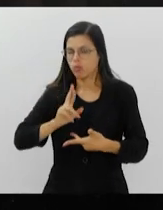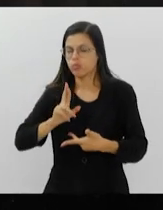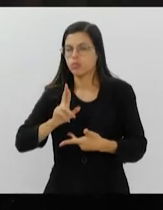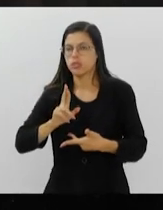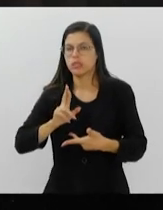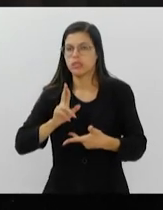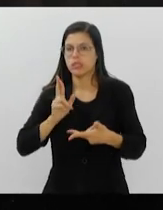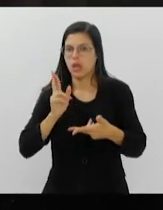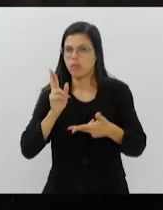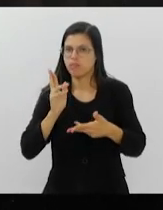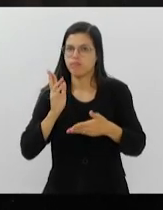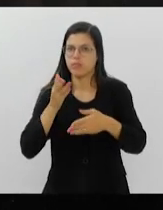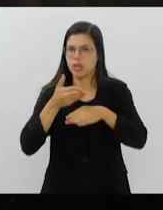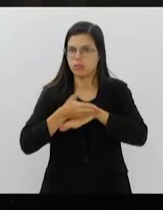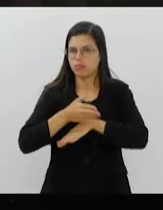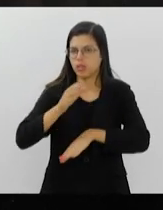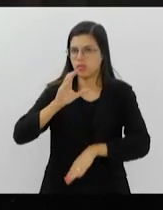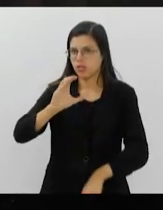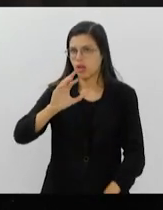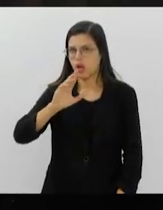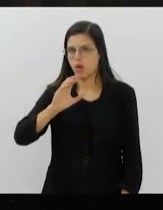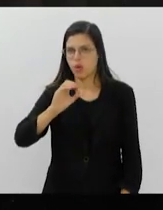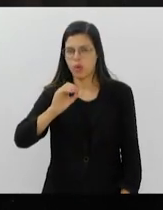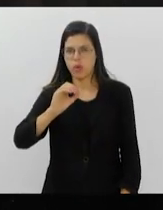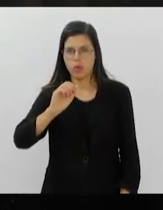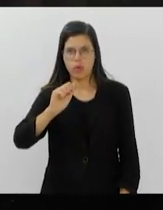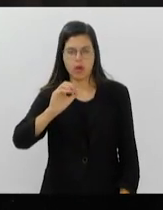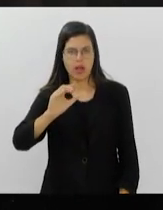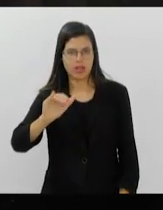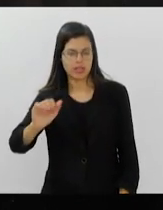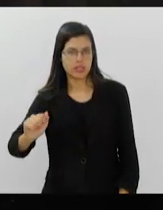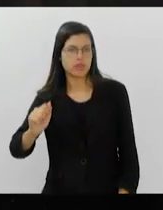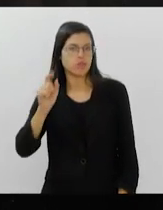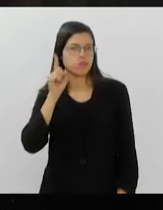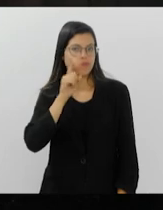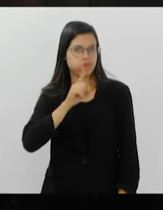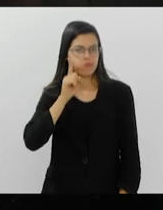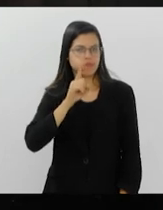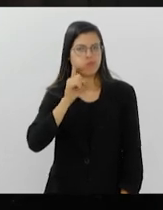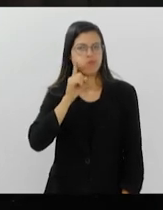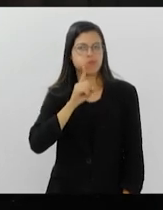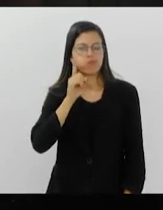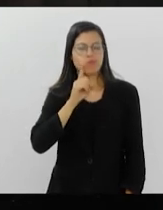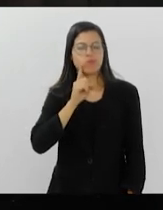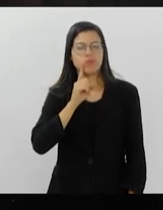à Croácia, onde os Estados Unidos é que sustenta